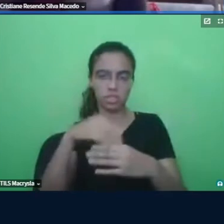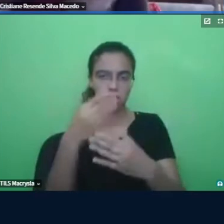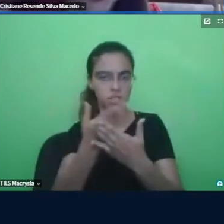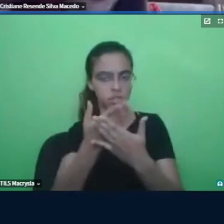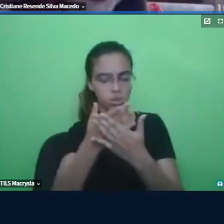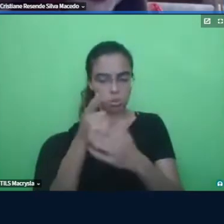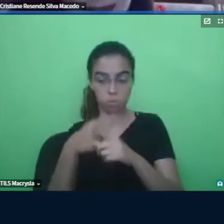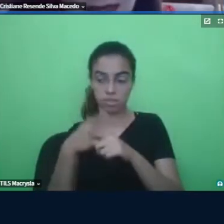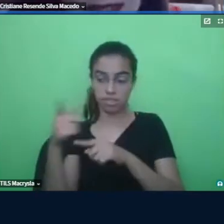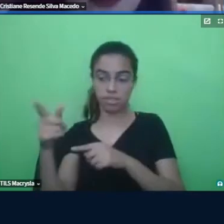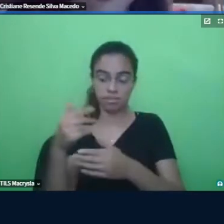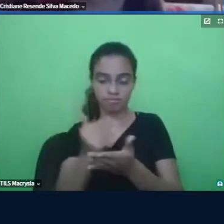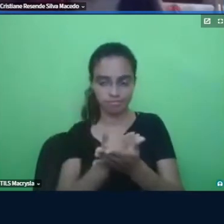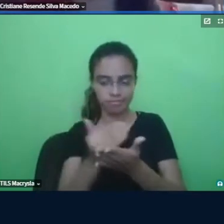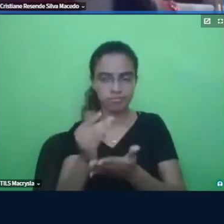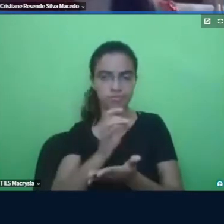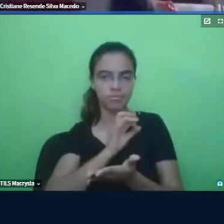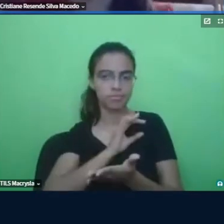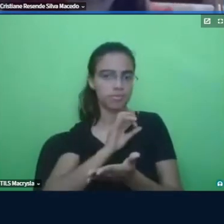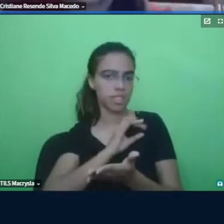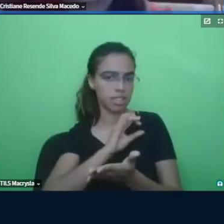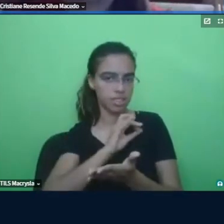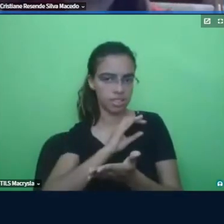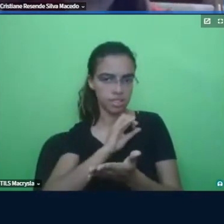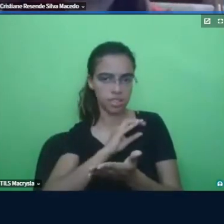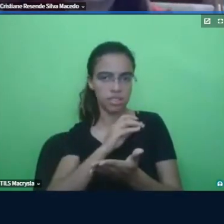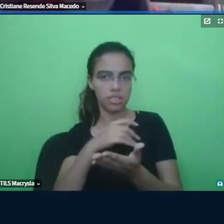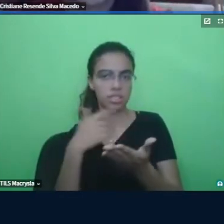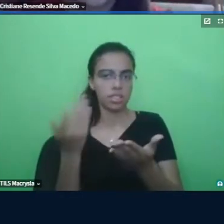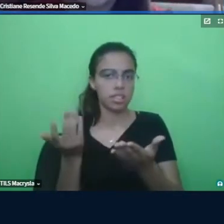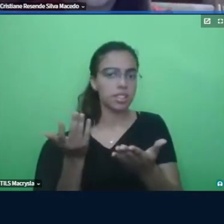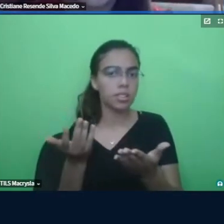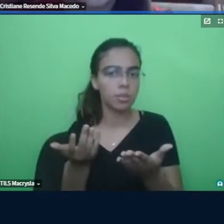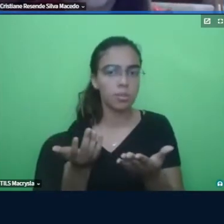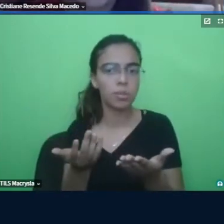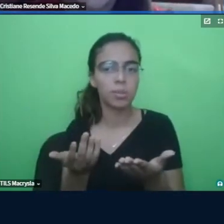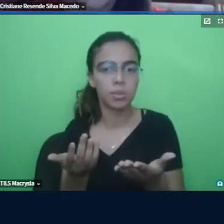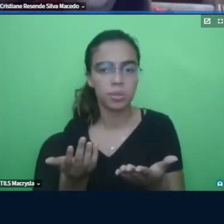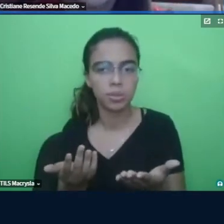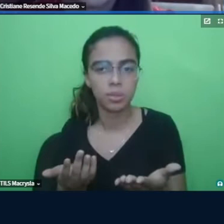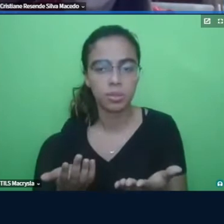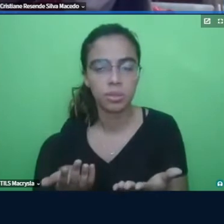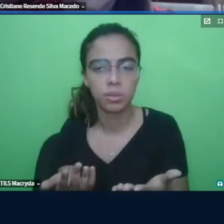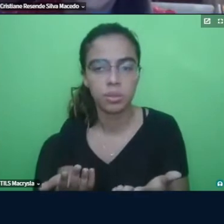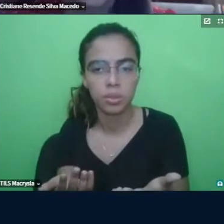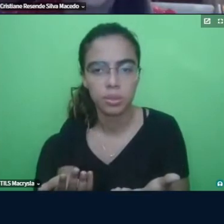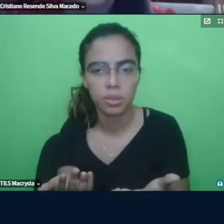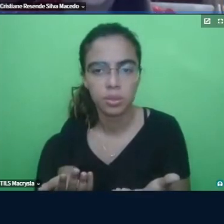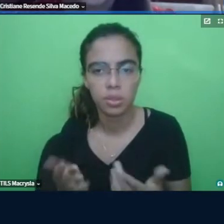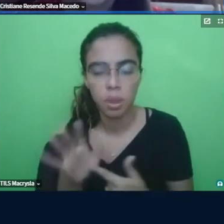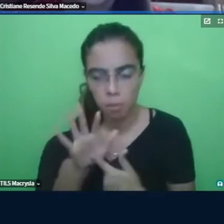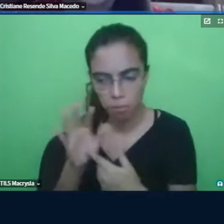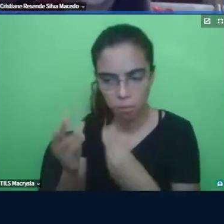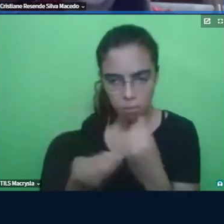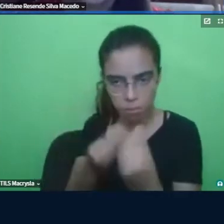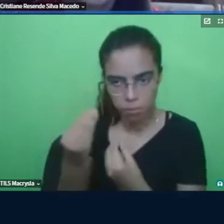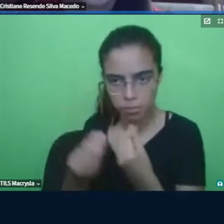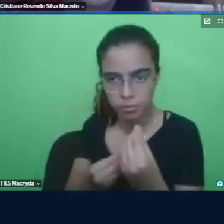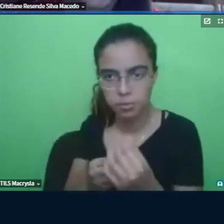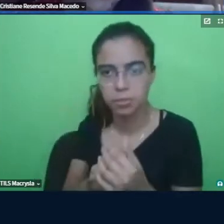medo aparecia esse medo então ela evitava muita interação com a Bia e